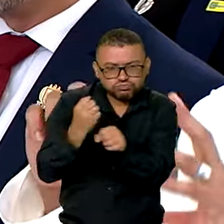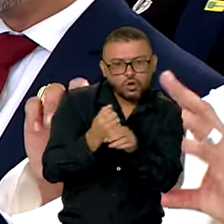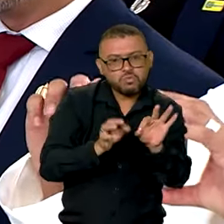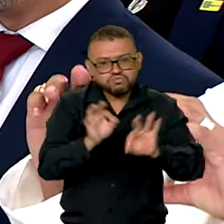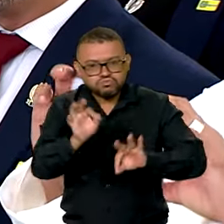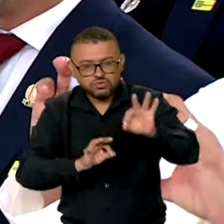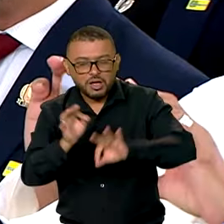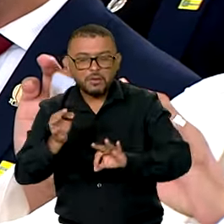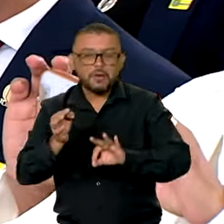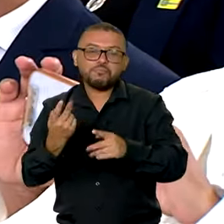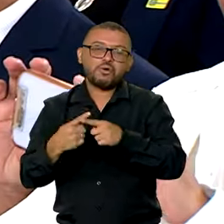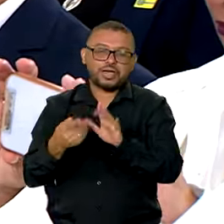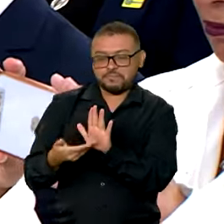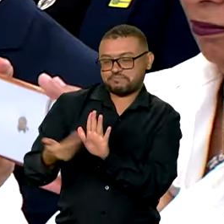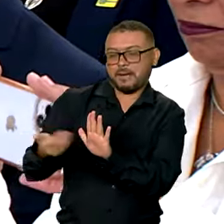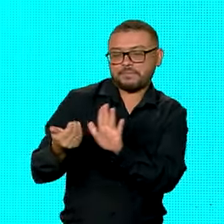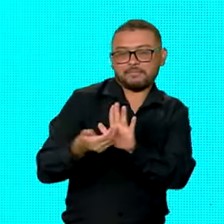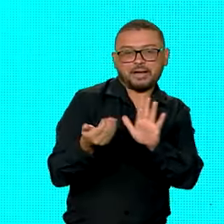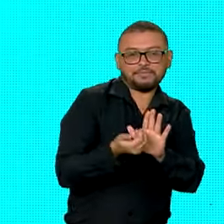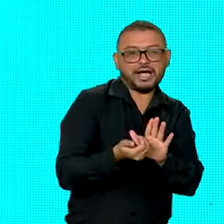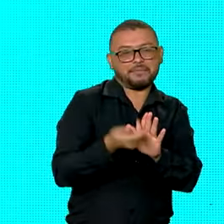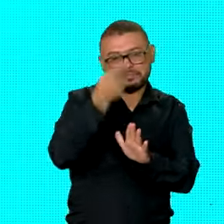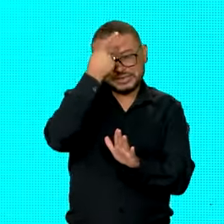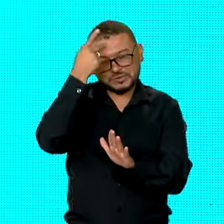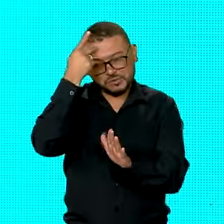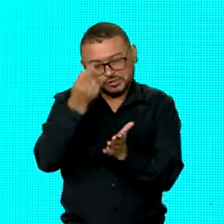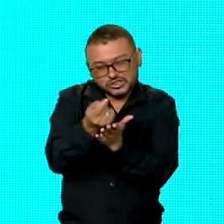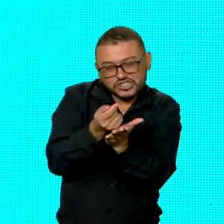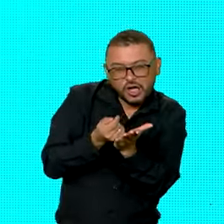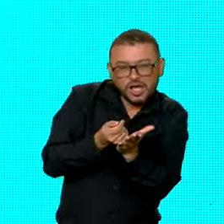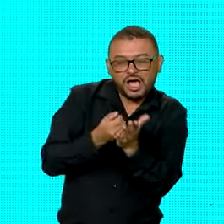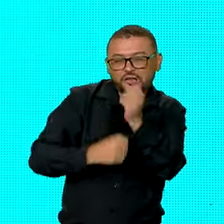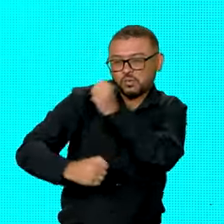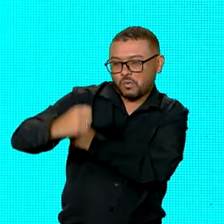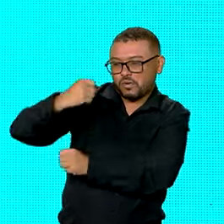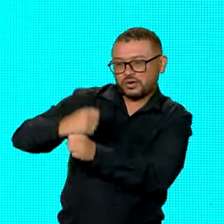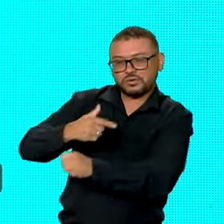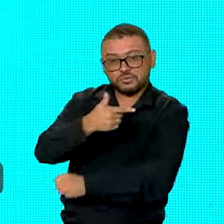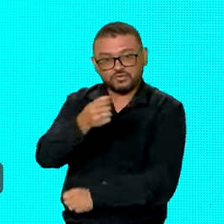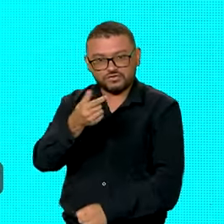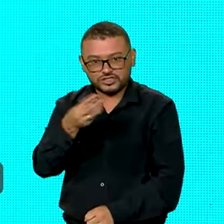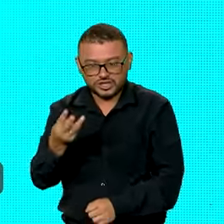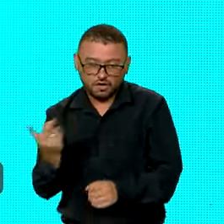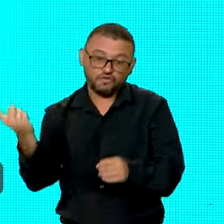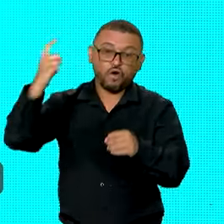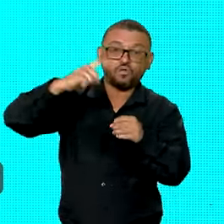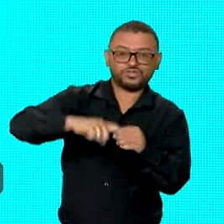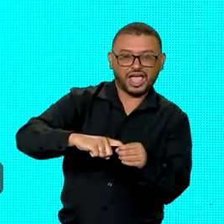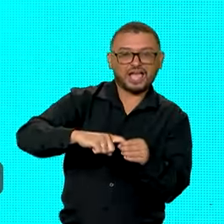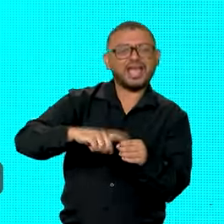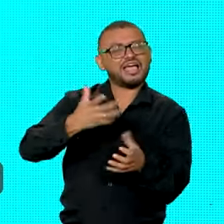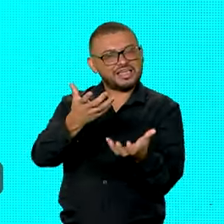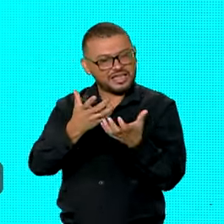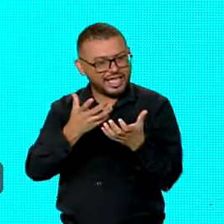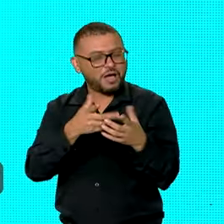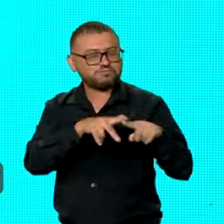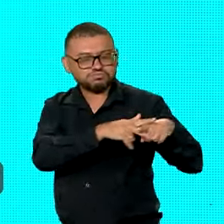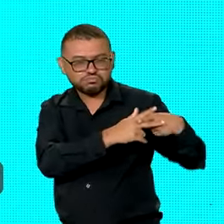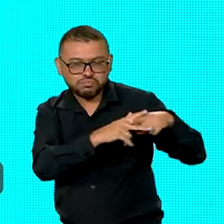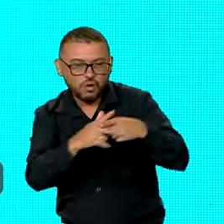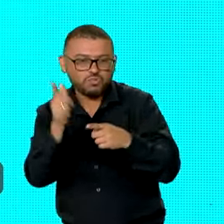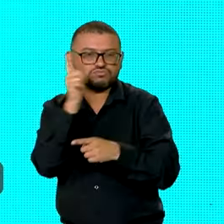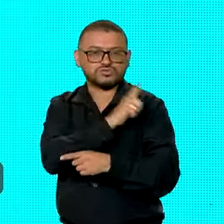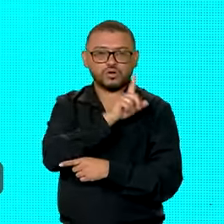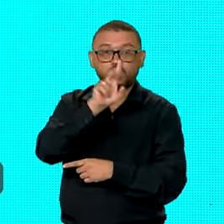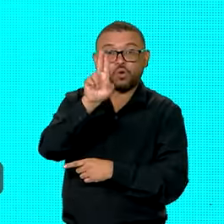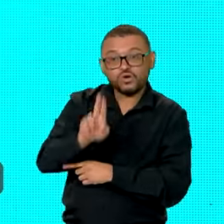o corte que foi realizado na aprovação do orçamento no final do ano passado, em 2023. Então nós já fizemos essa recomposição para as